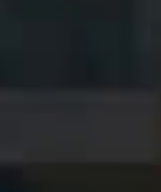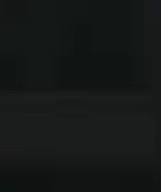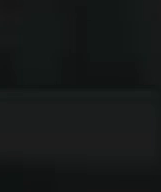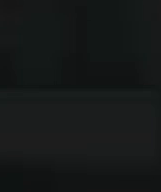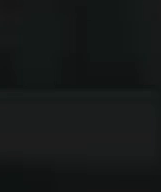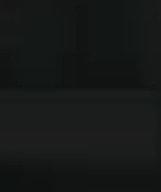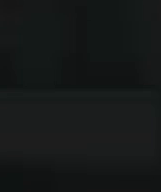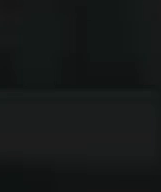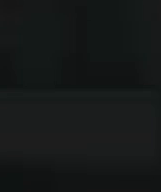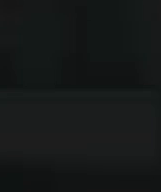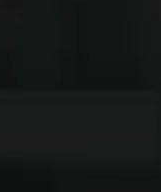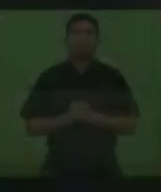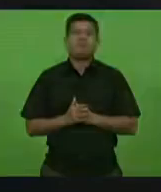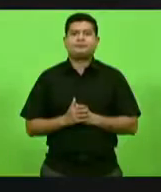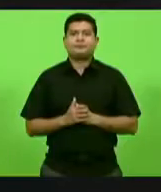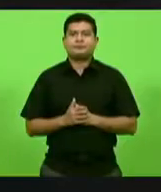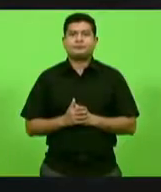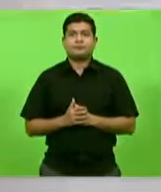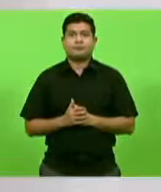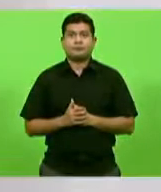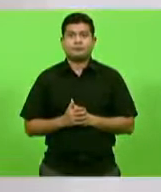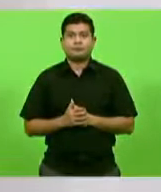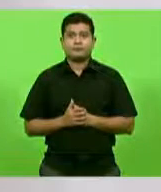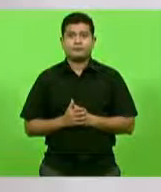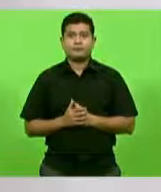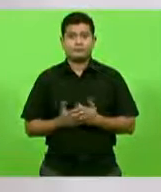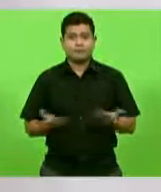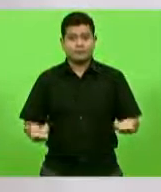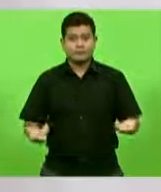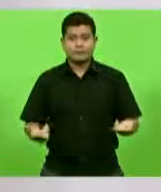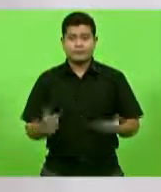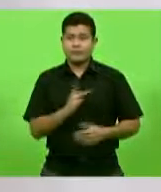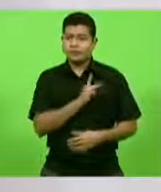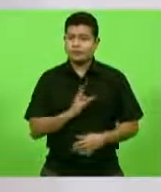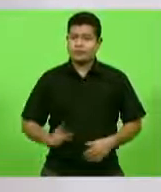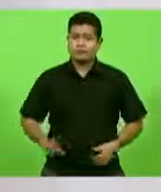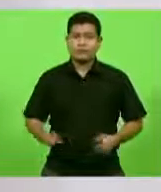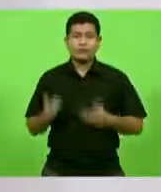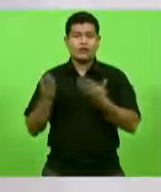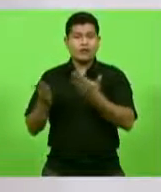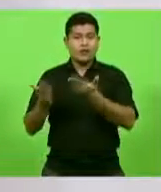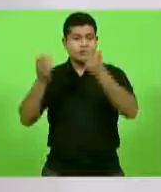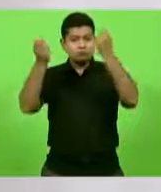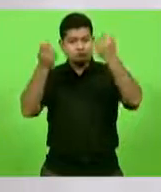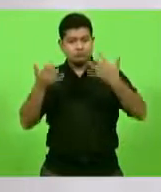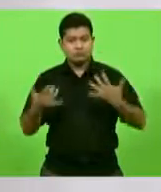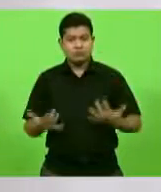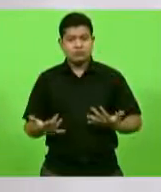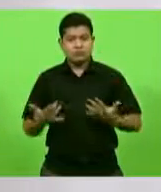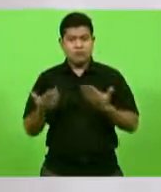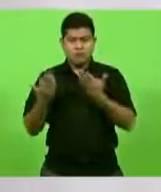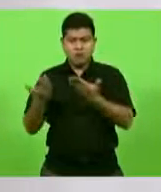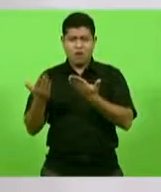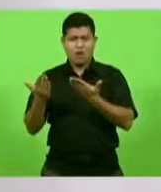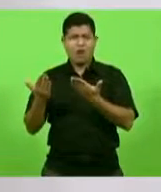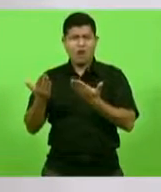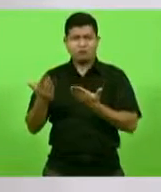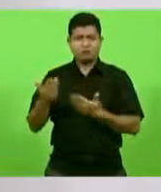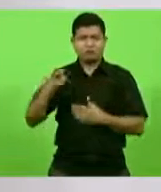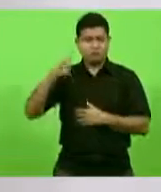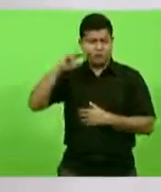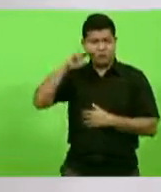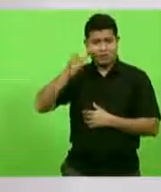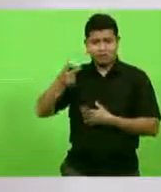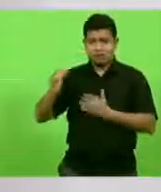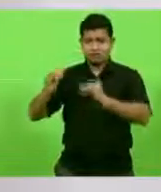morte. Pois bem, presidente, diante dessa explicação desse grande mestre e que estuda